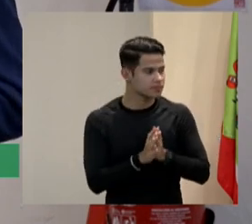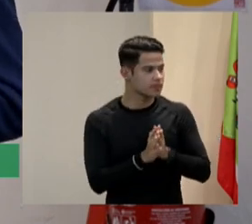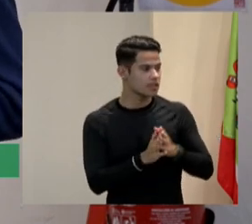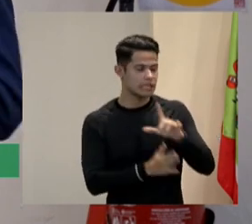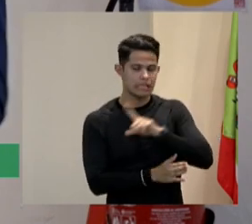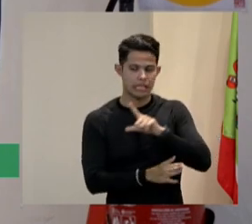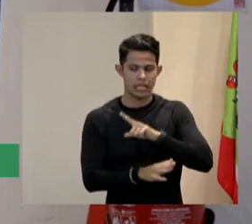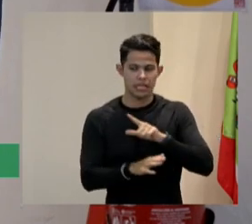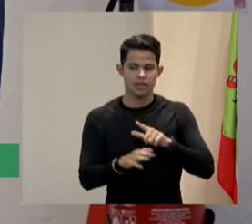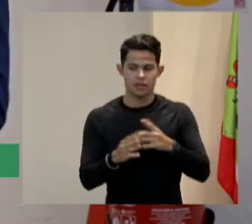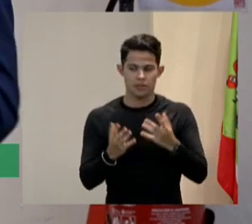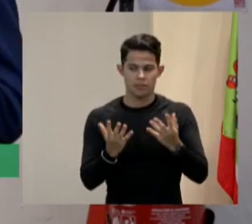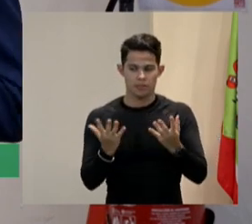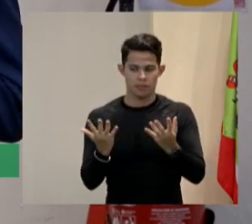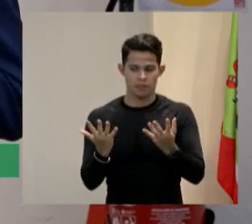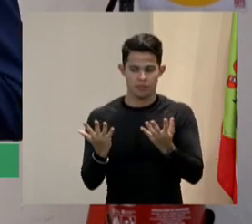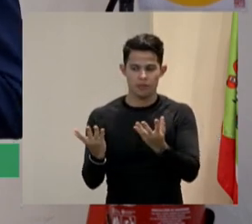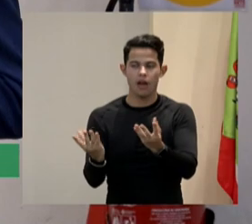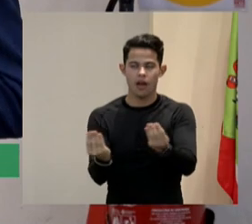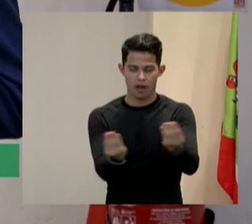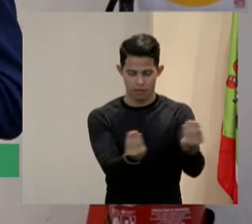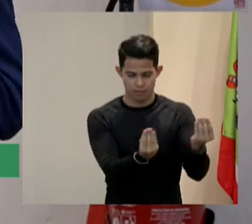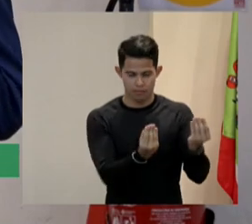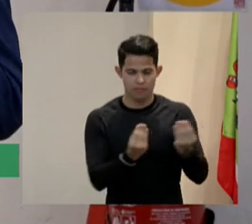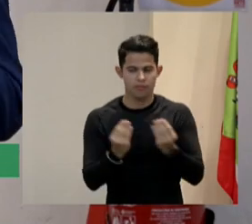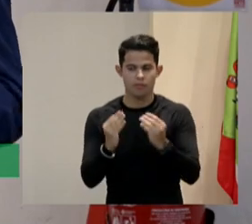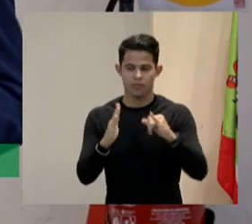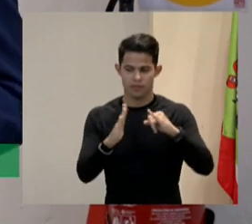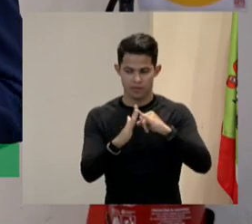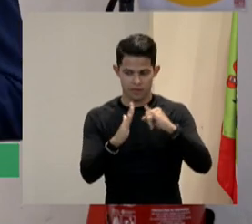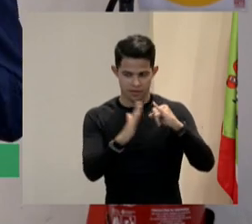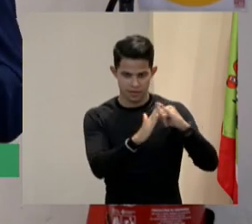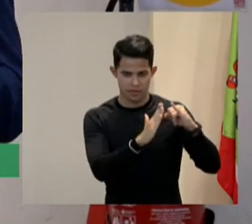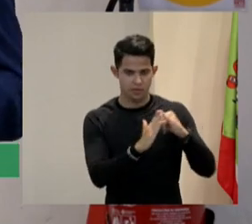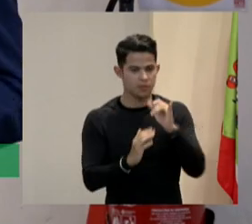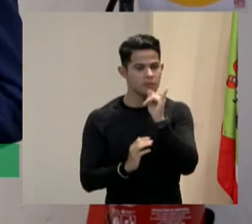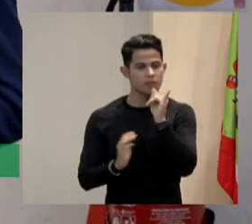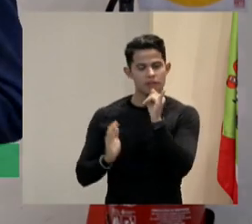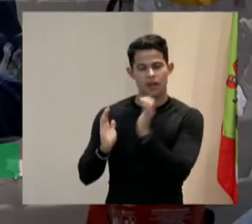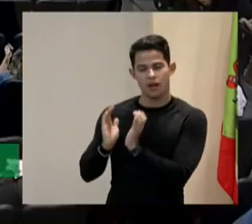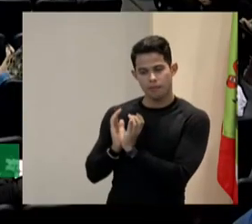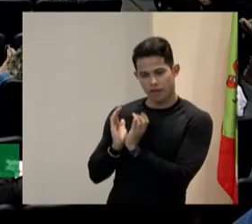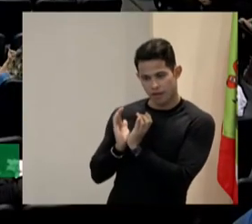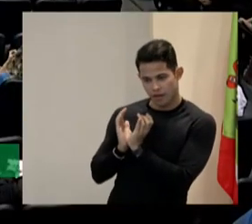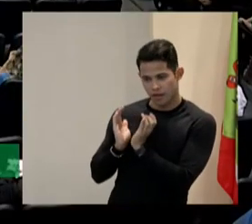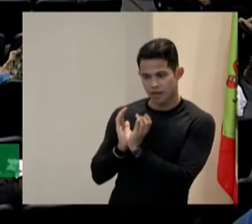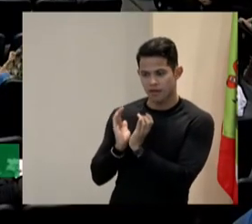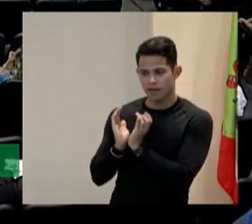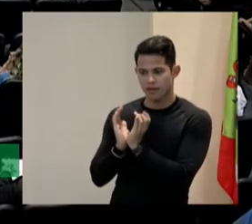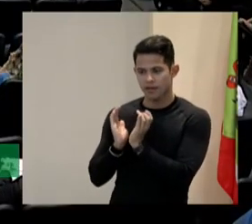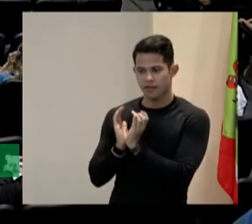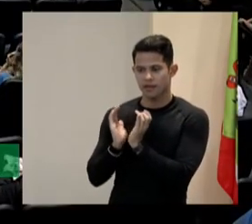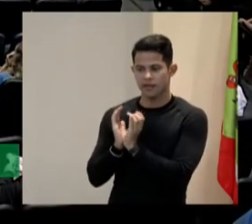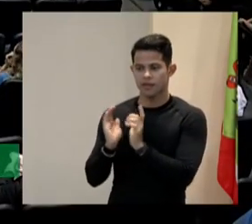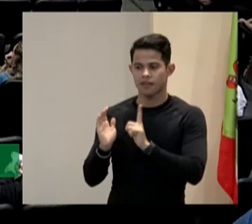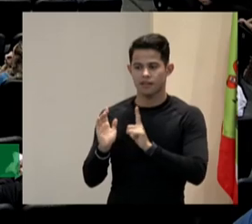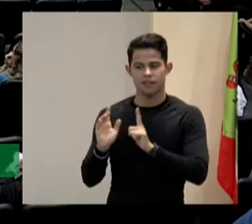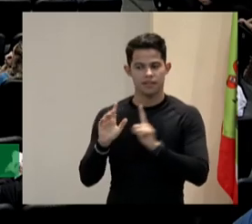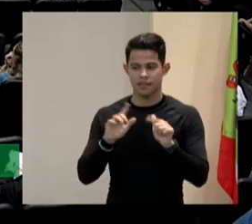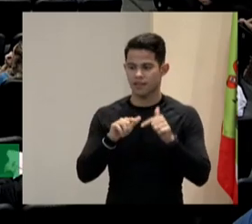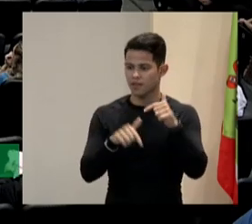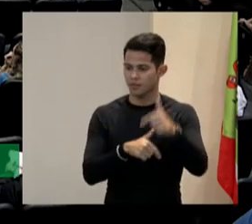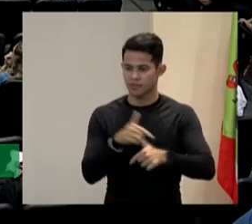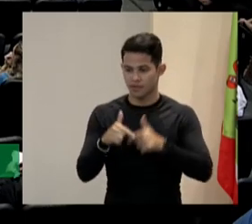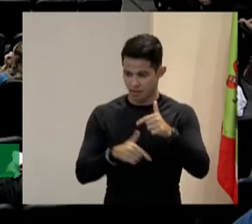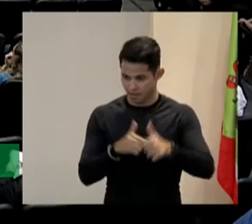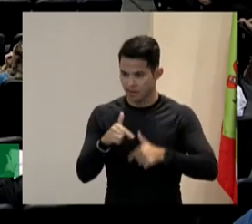instituições aqui em Santa Catarina como a Paz que acabam fazendo um trabalho de inclusão no mercado de